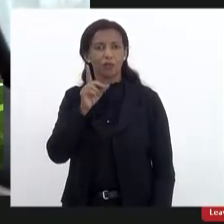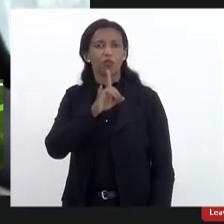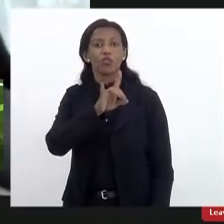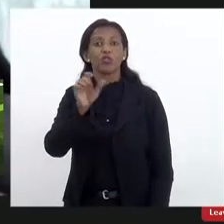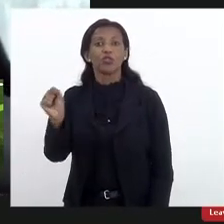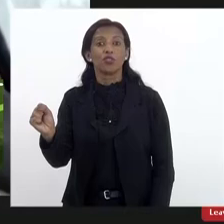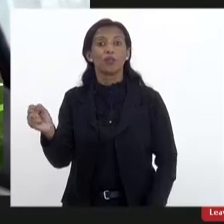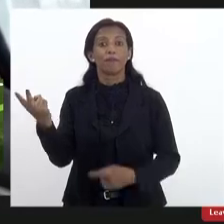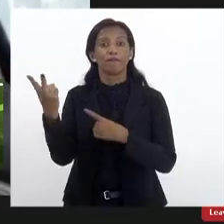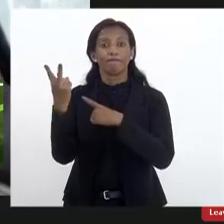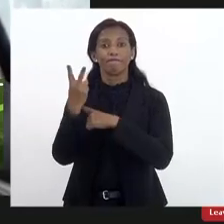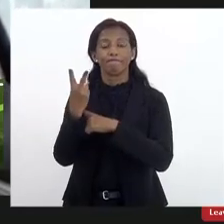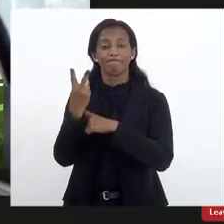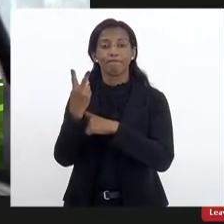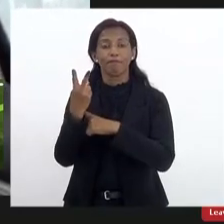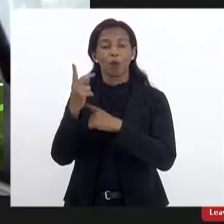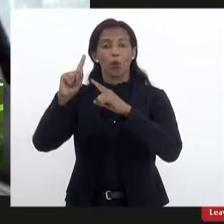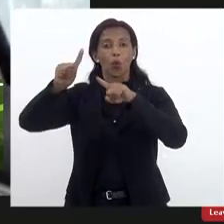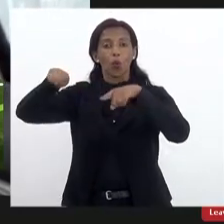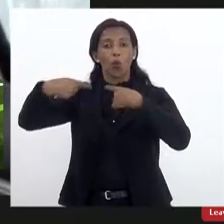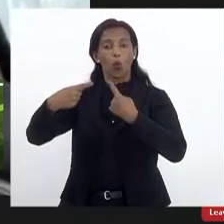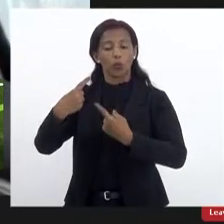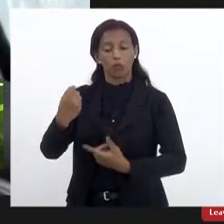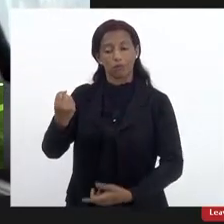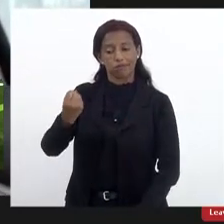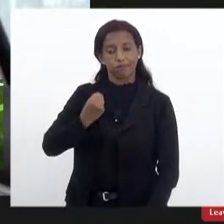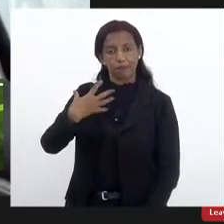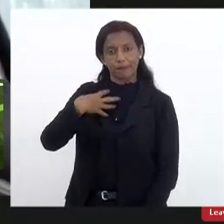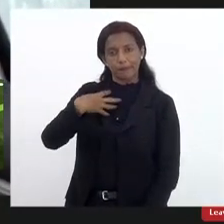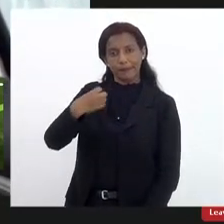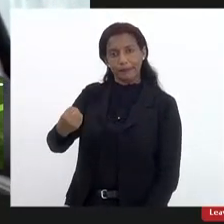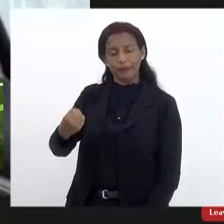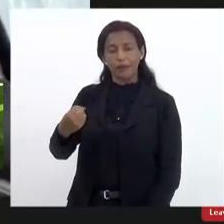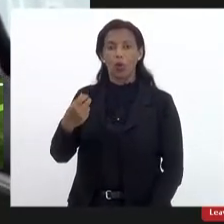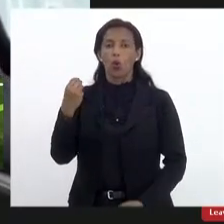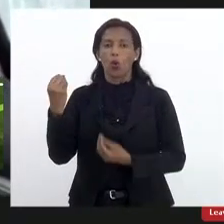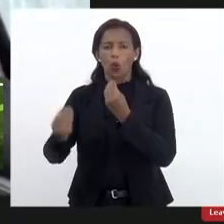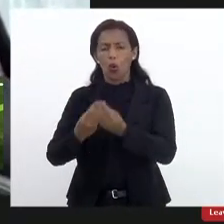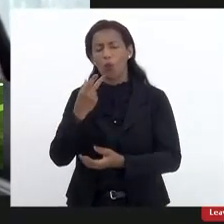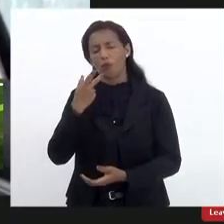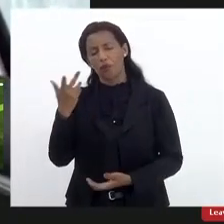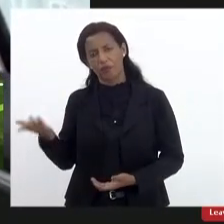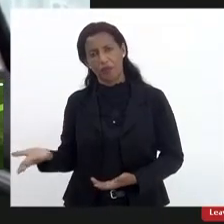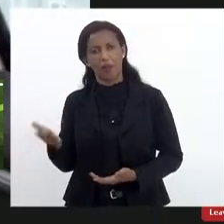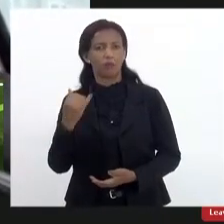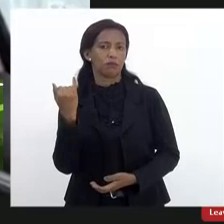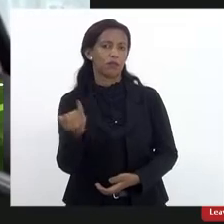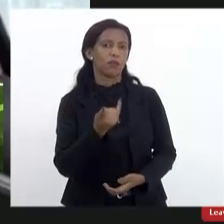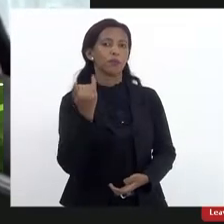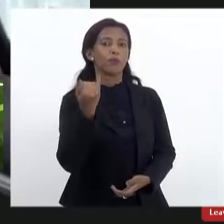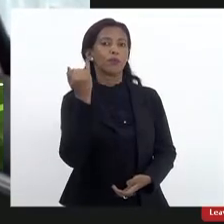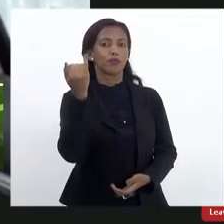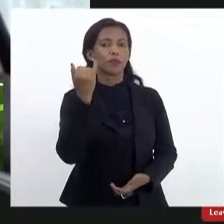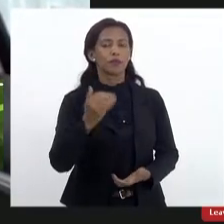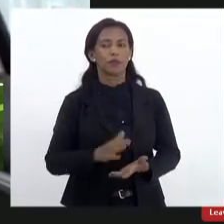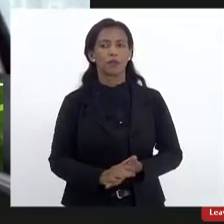mundial ao combate ao suicídio e como foi dito na fala do presidente Ricardo a importância